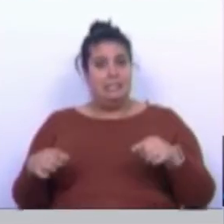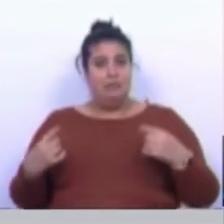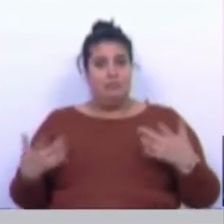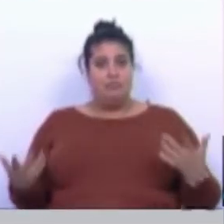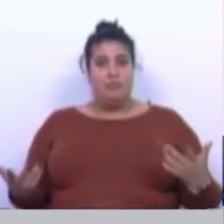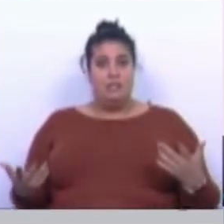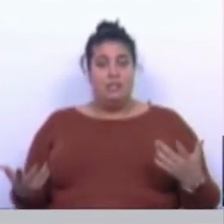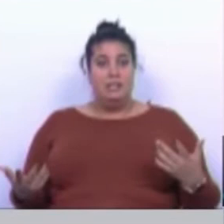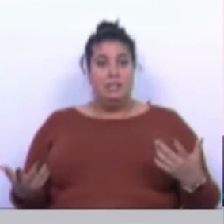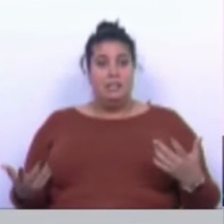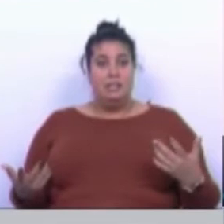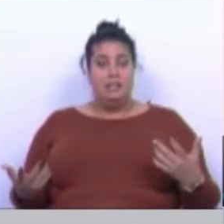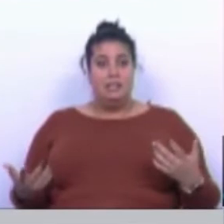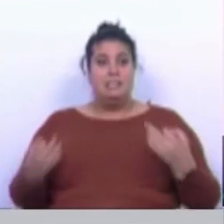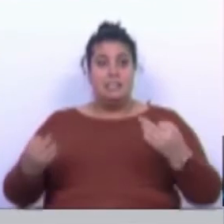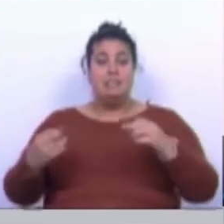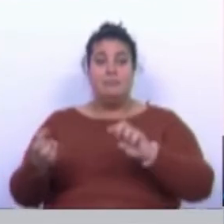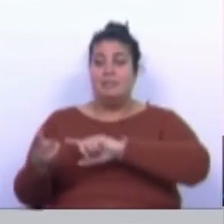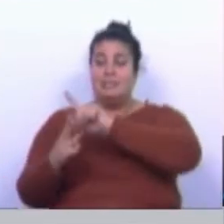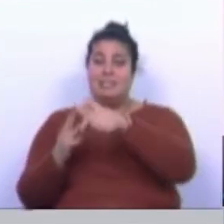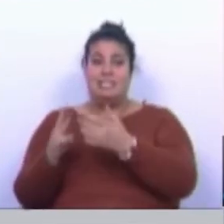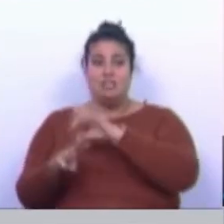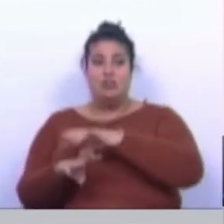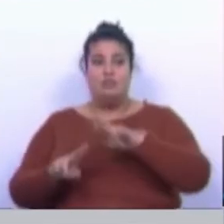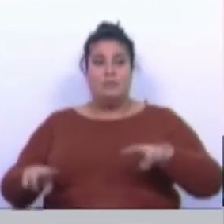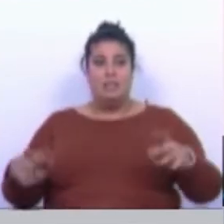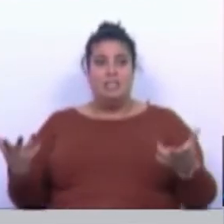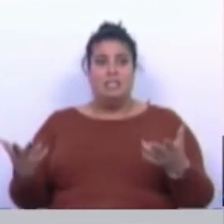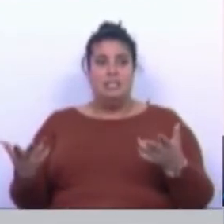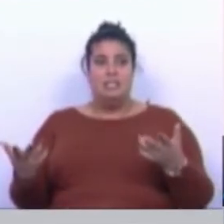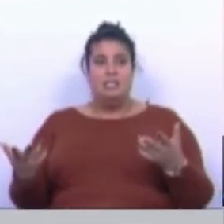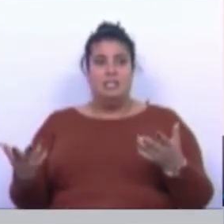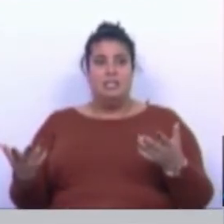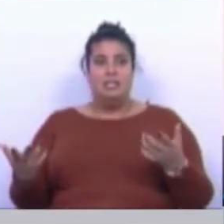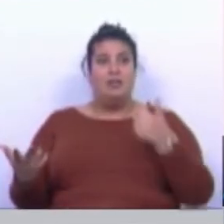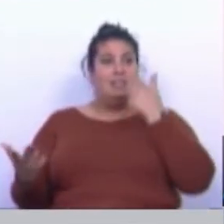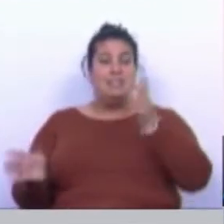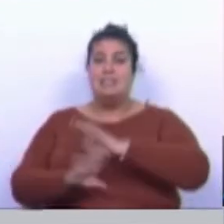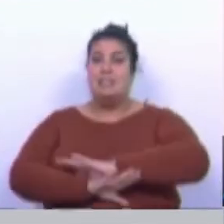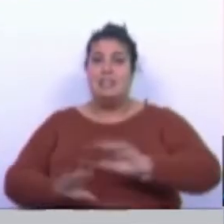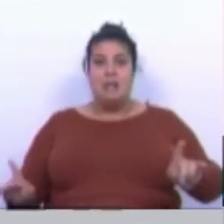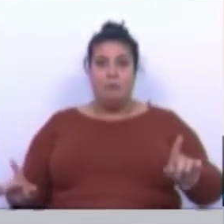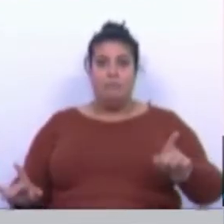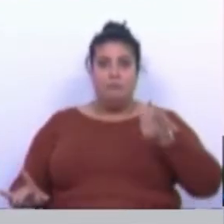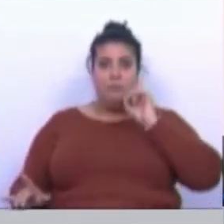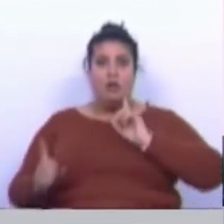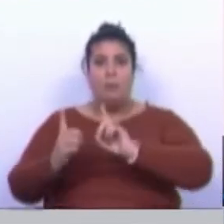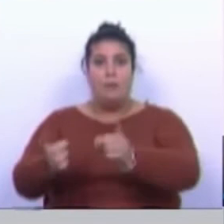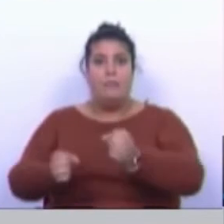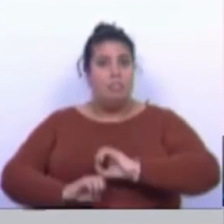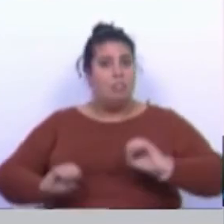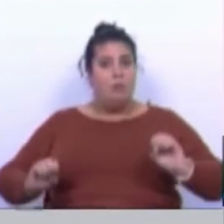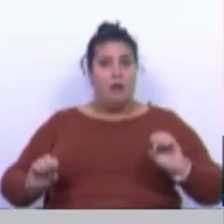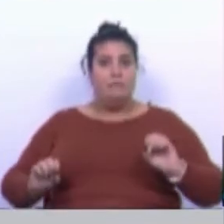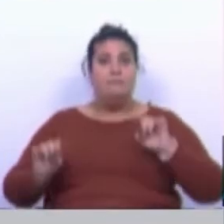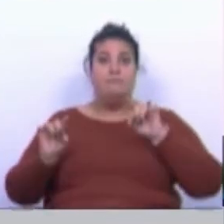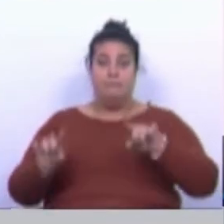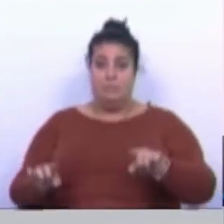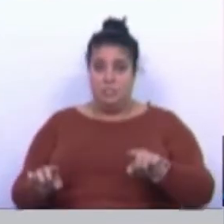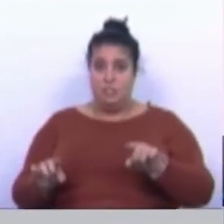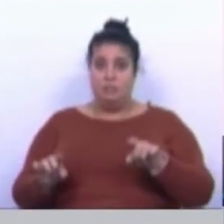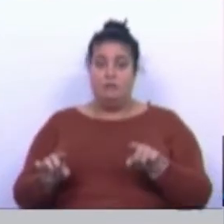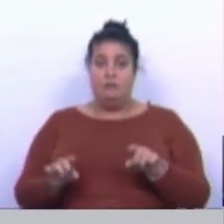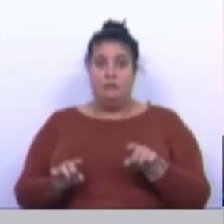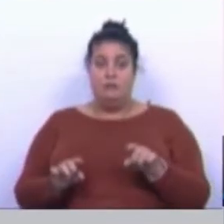Temos relatos constantes de três hospitais que, peritoriamente, dizem às mulheres que não vai haver acompanhante, isto passa-se